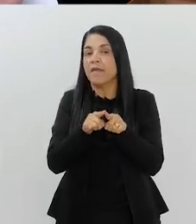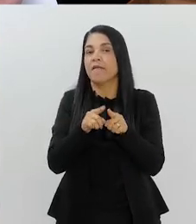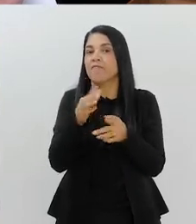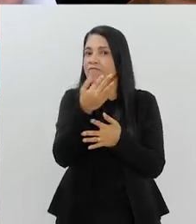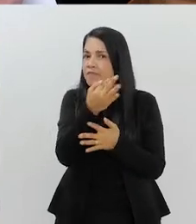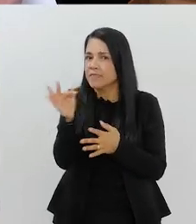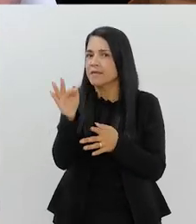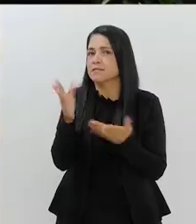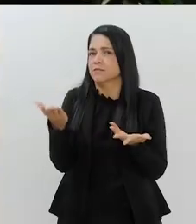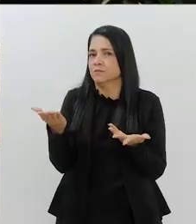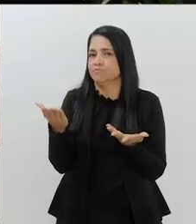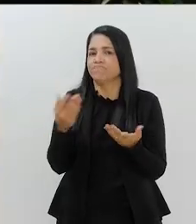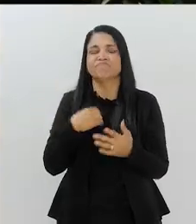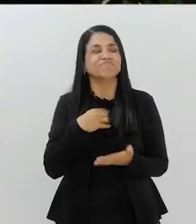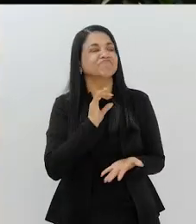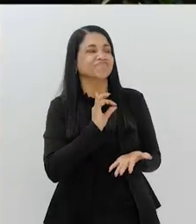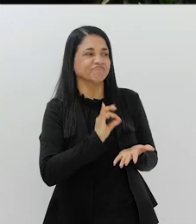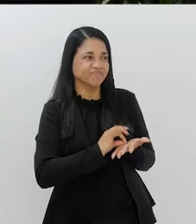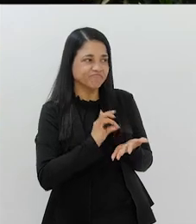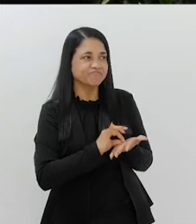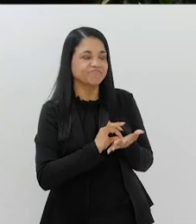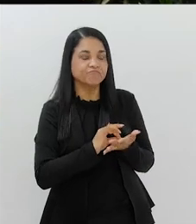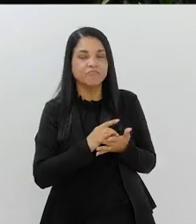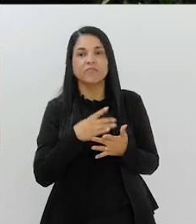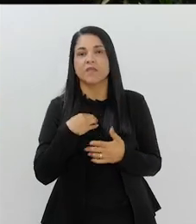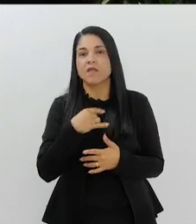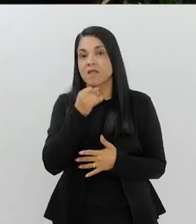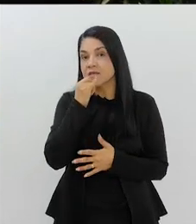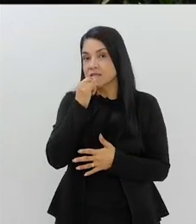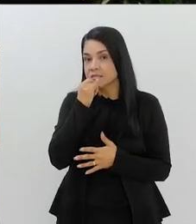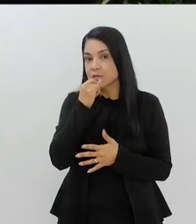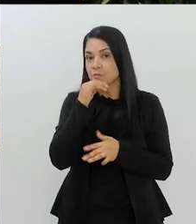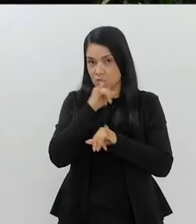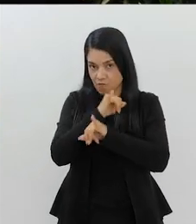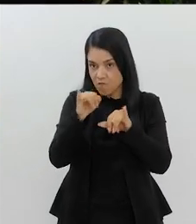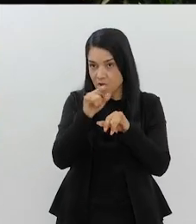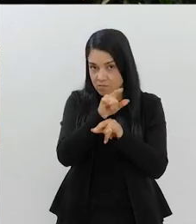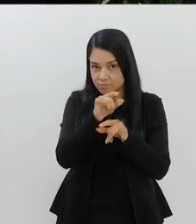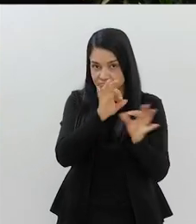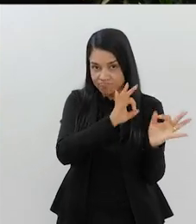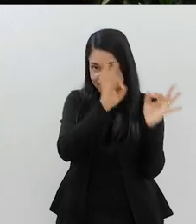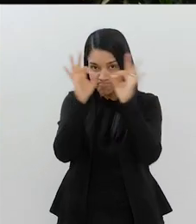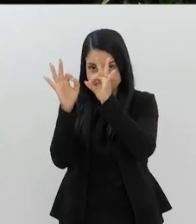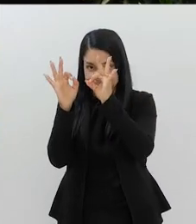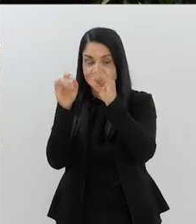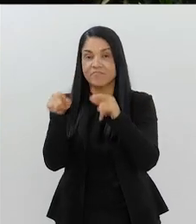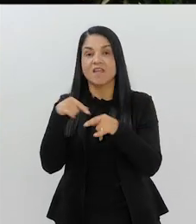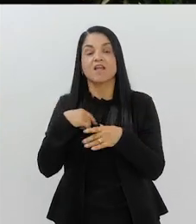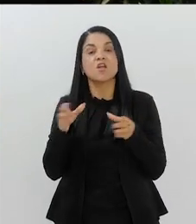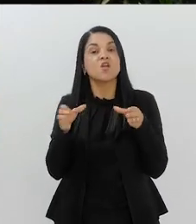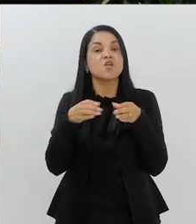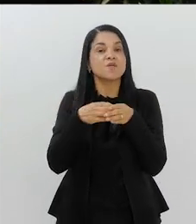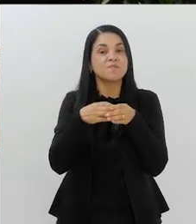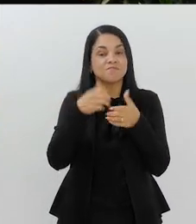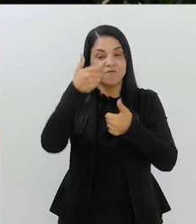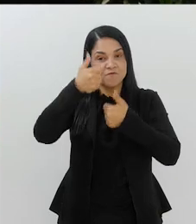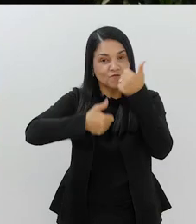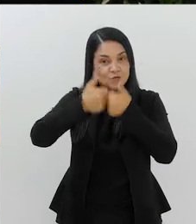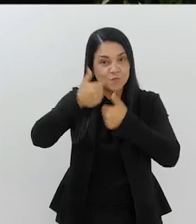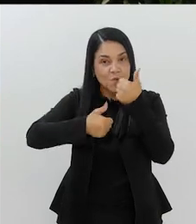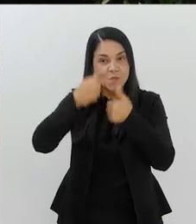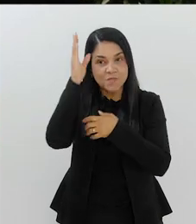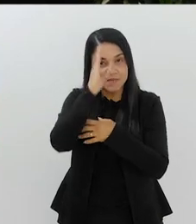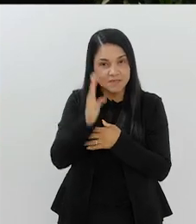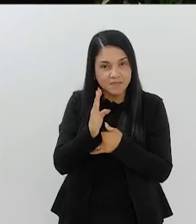também. é verdade. E um exemplo disso, que eu falo até para o nosso telespectador, vem de a seleção brasileira de futebol.